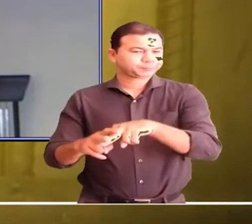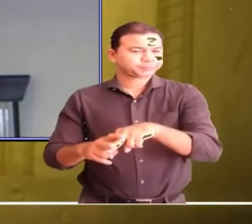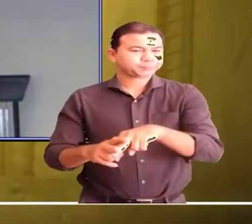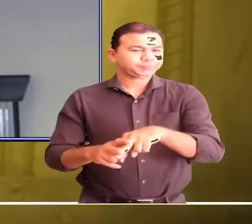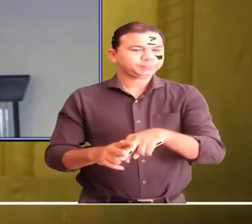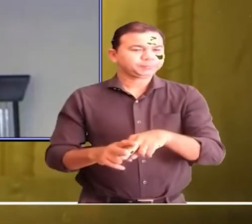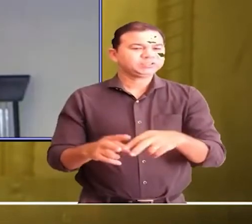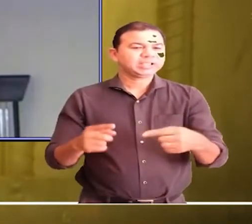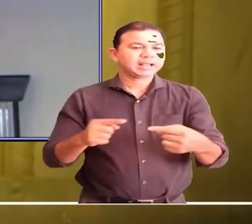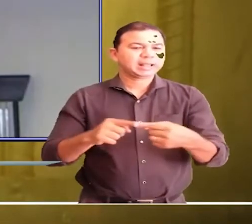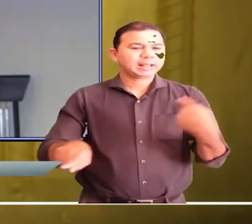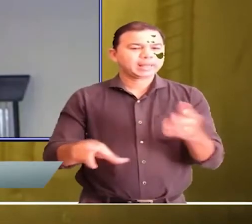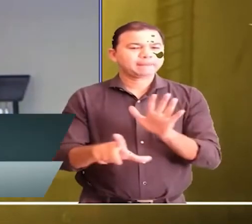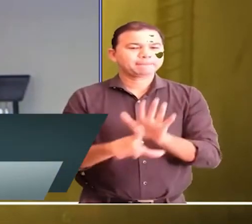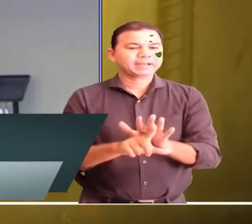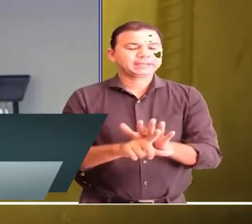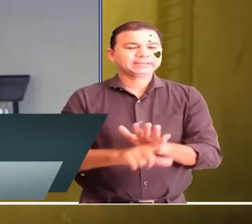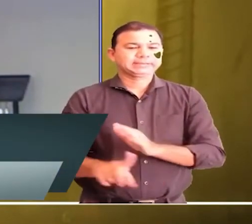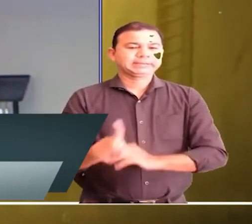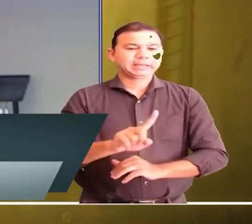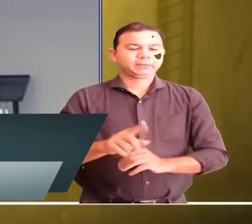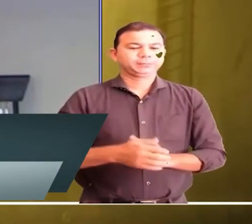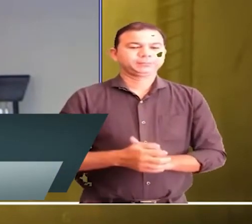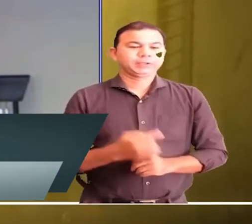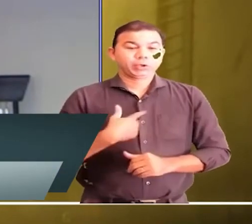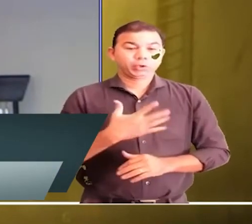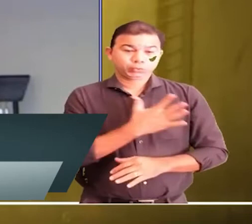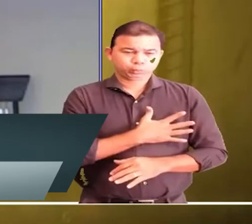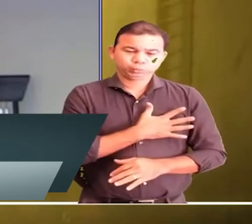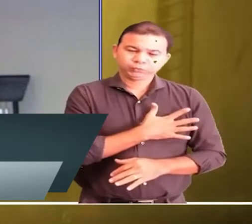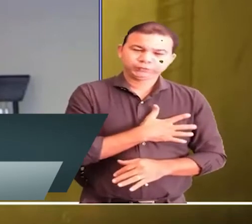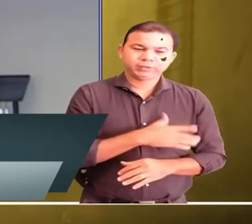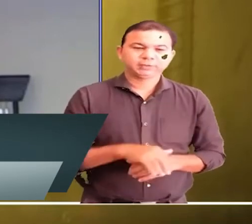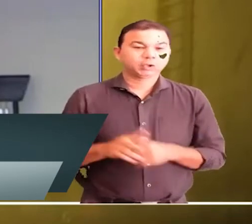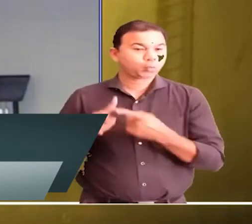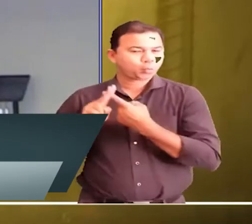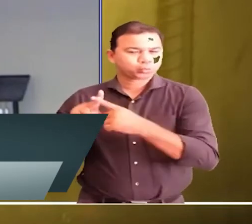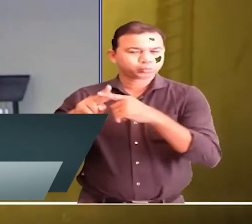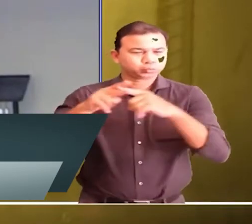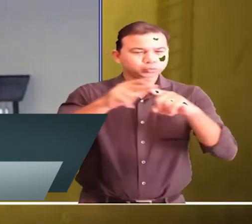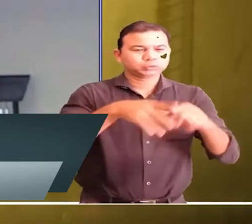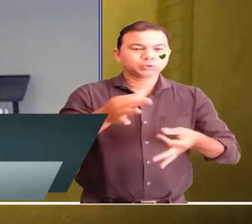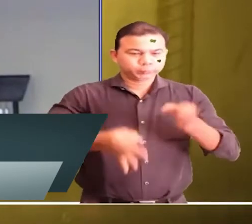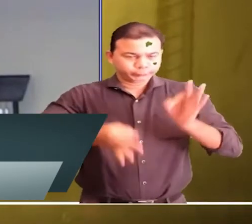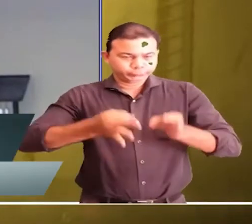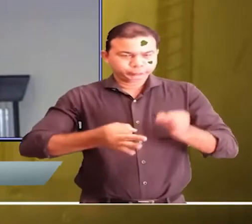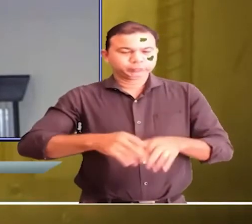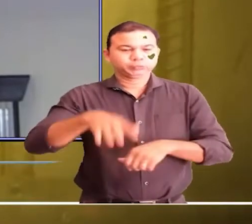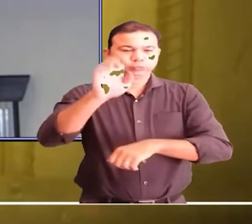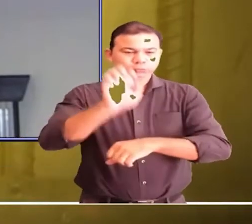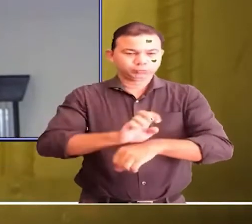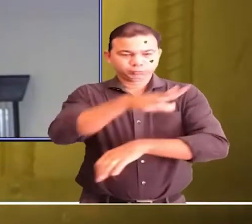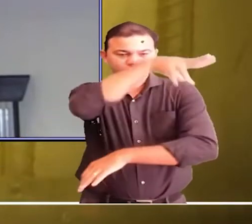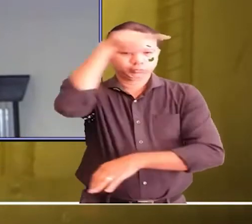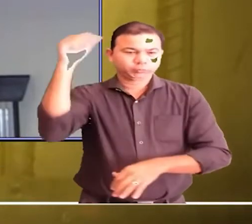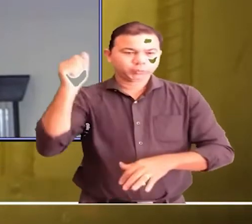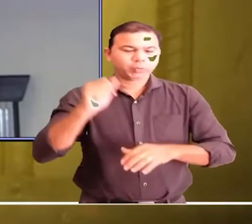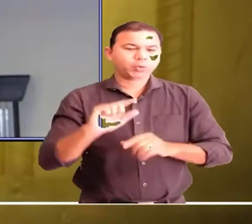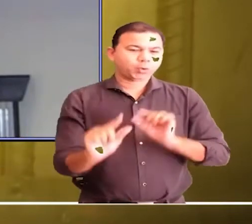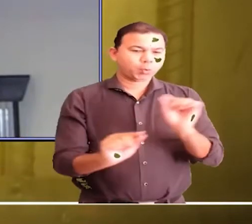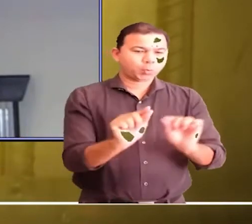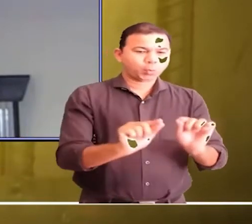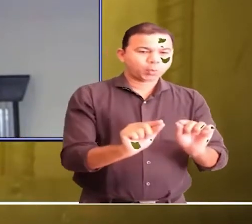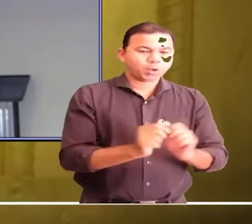prisional. Eu fico muito satisfeita de verificar que a Corregedoria Geral da Justiça do Estado de Mato Grosso tome a